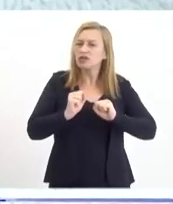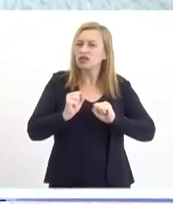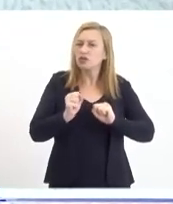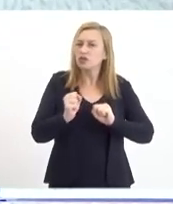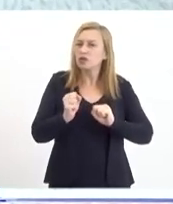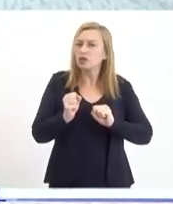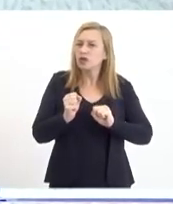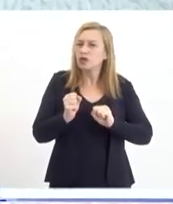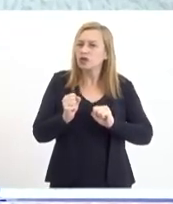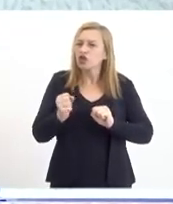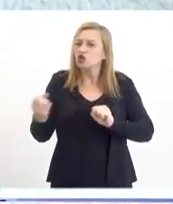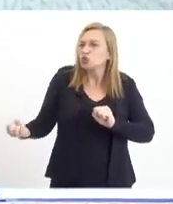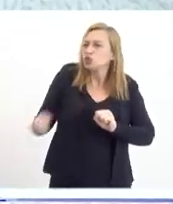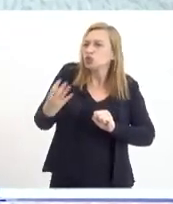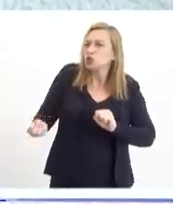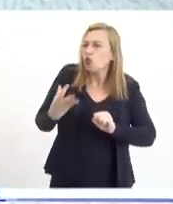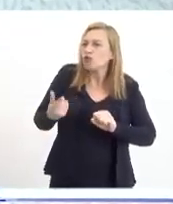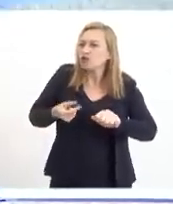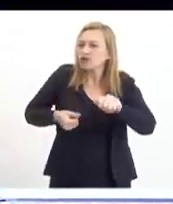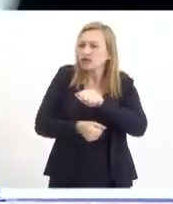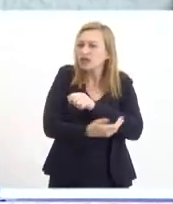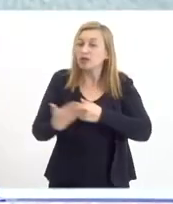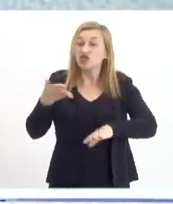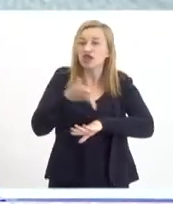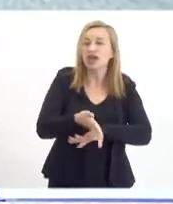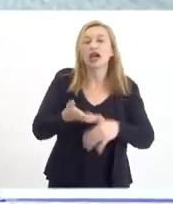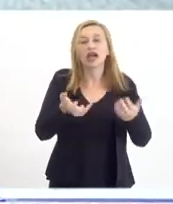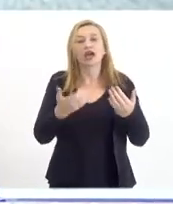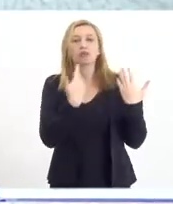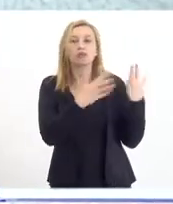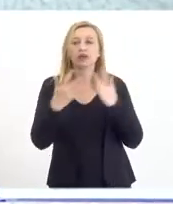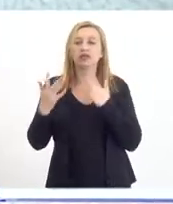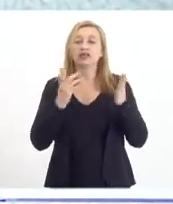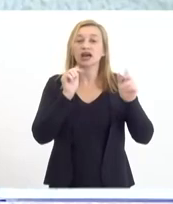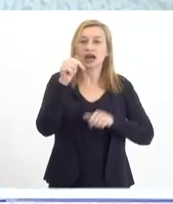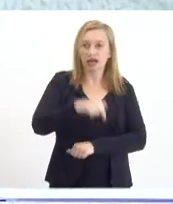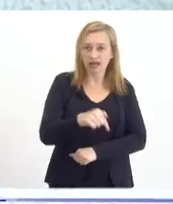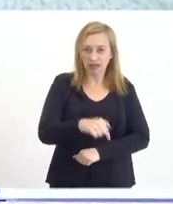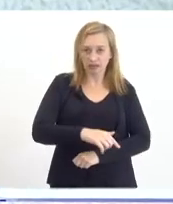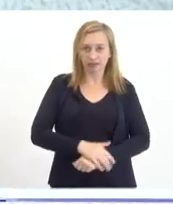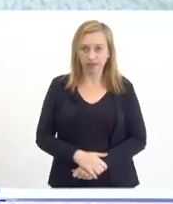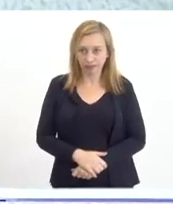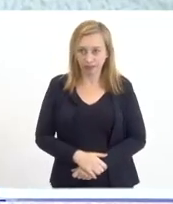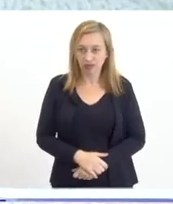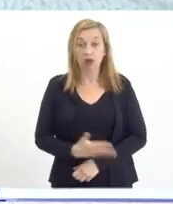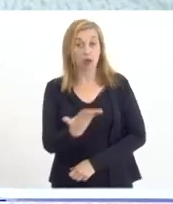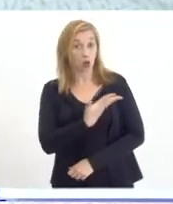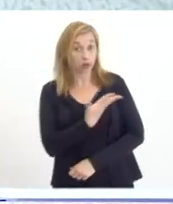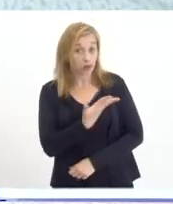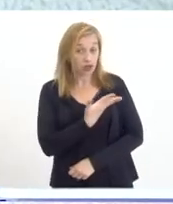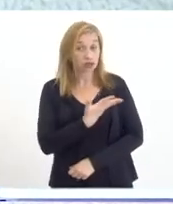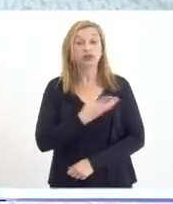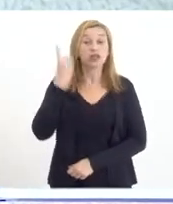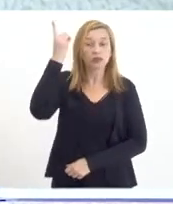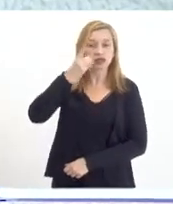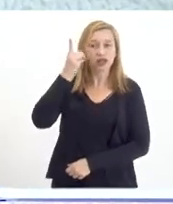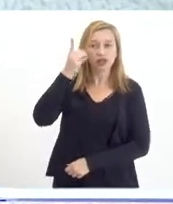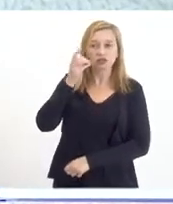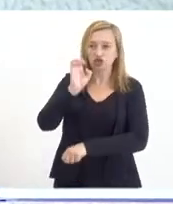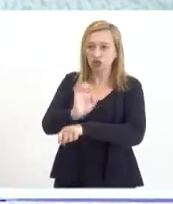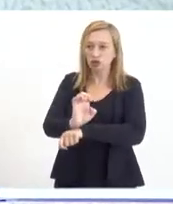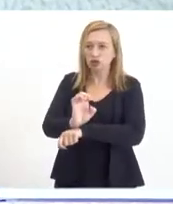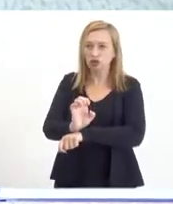novos investimentos. Então, quero saudar aqui o meu companheiro deputado estadual